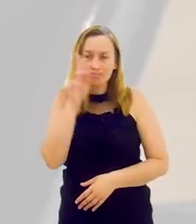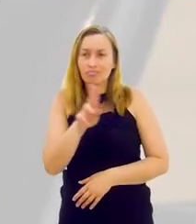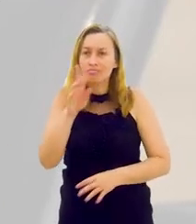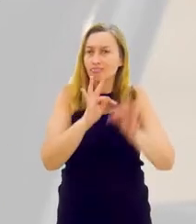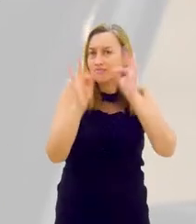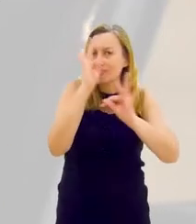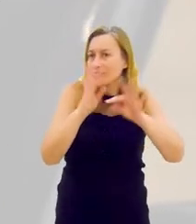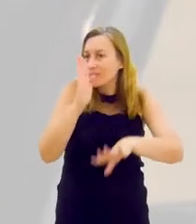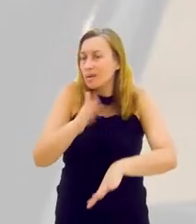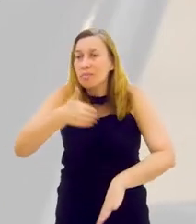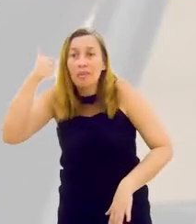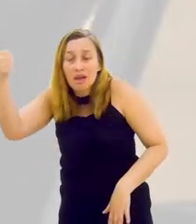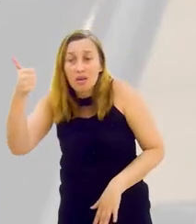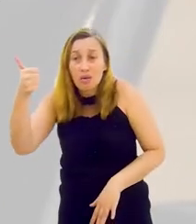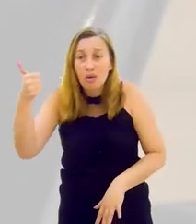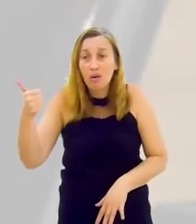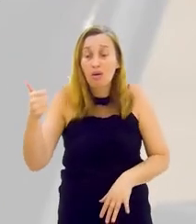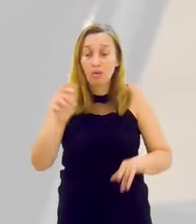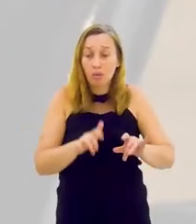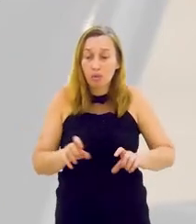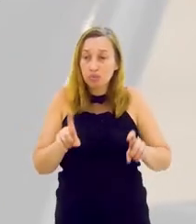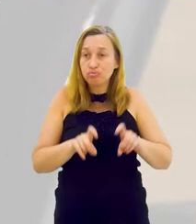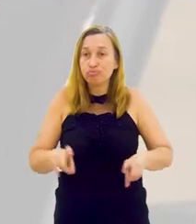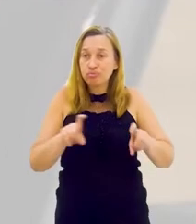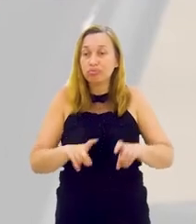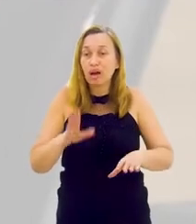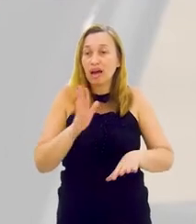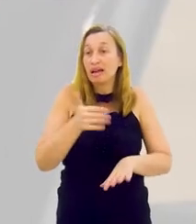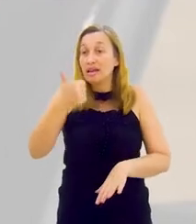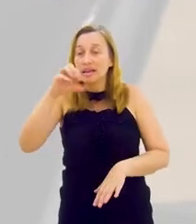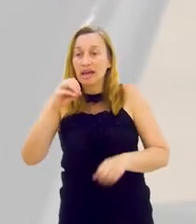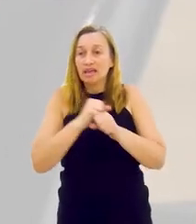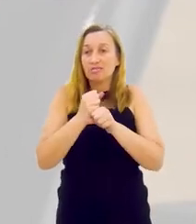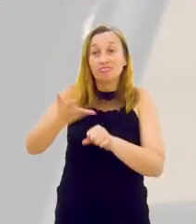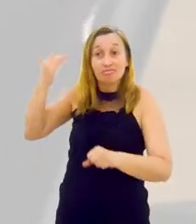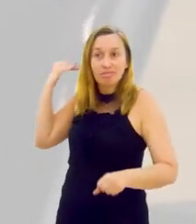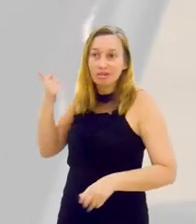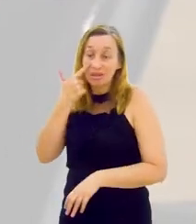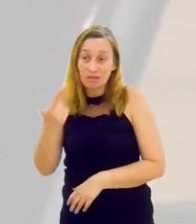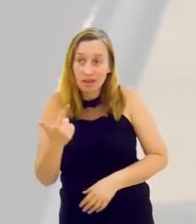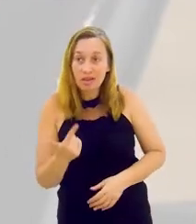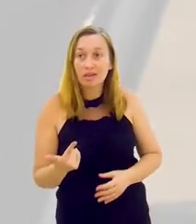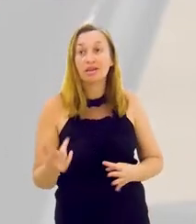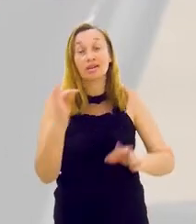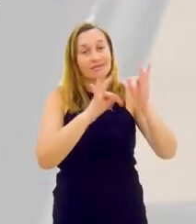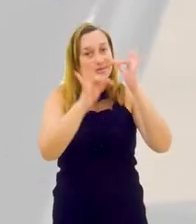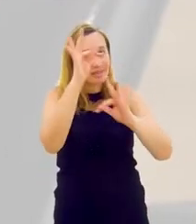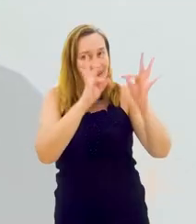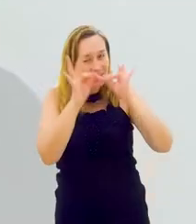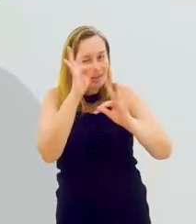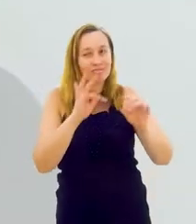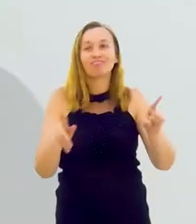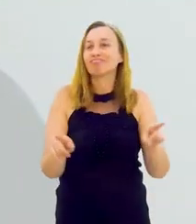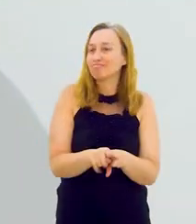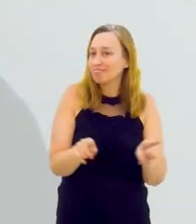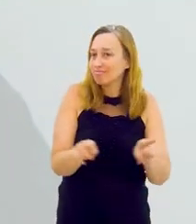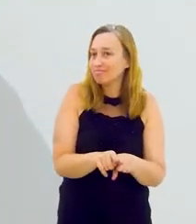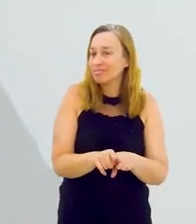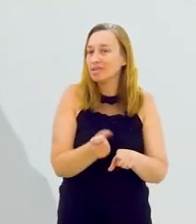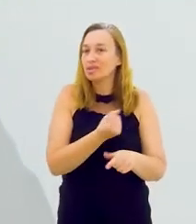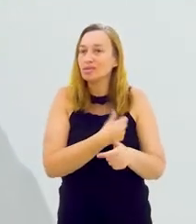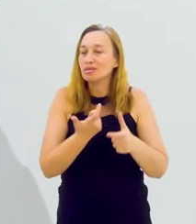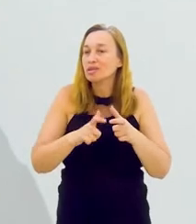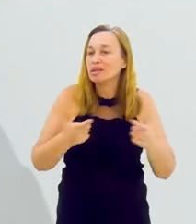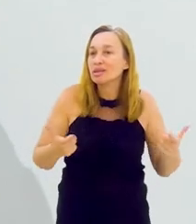usando, as pessoas estão usando a tecnologia que é muito melhor, o melhor computador que tinha há 10 anos atrás, para vocês terem a ideia. Ao lado dessa tecnologia,